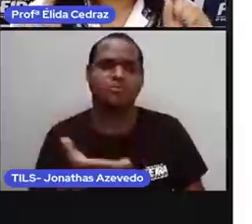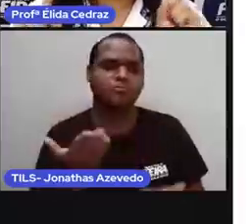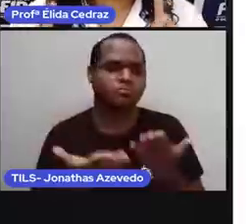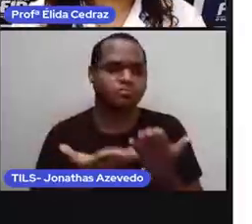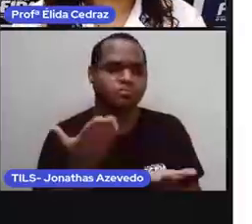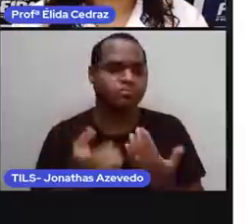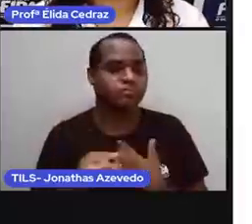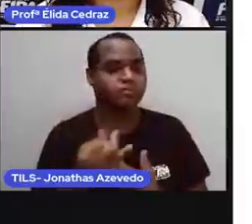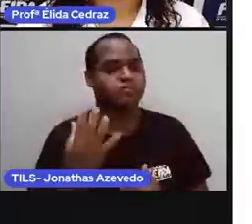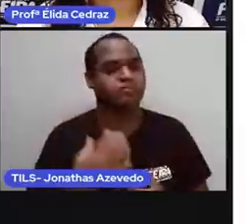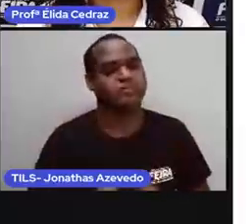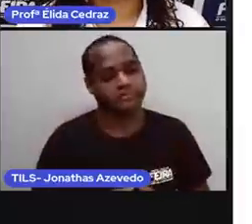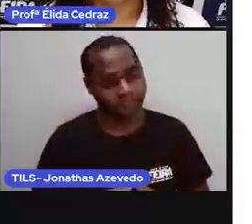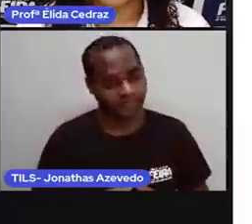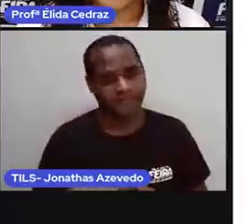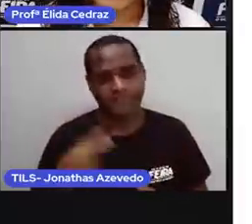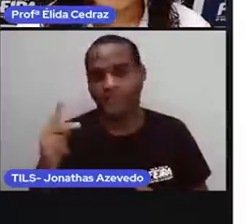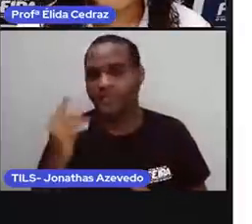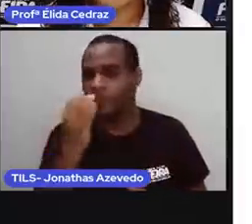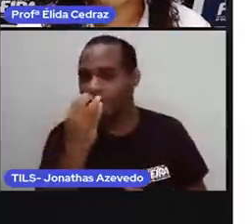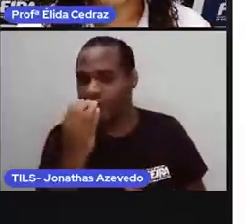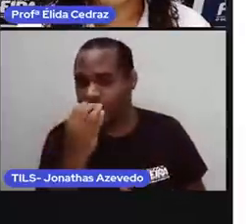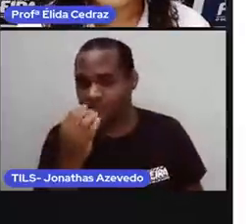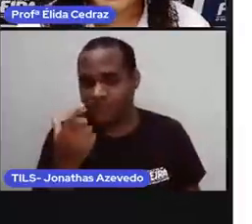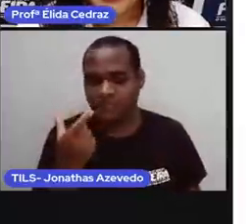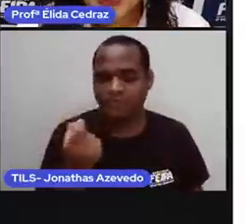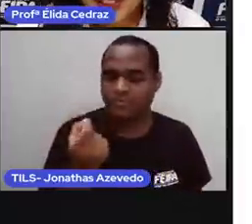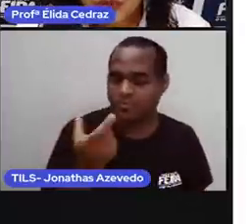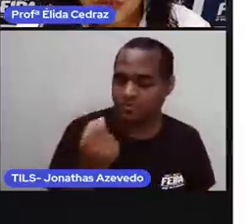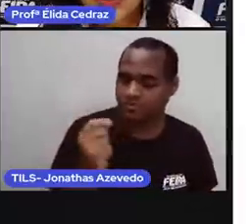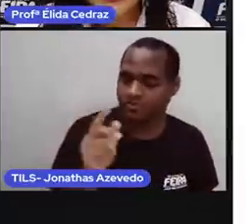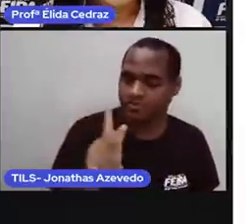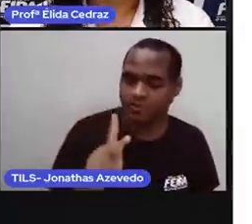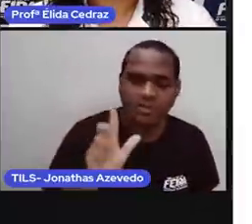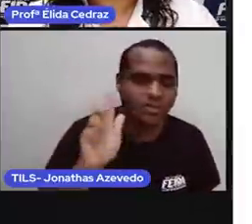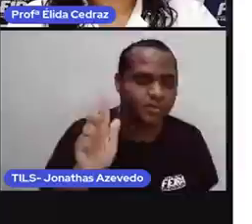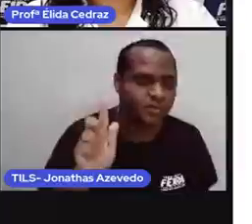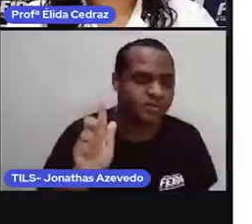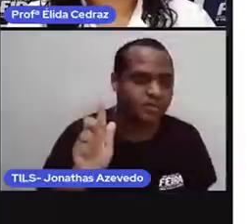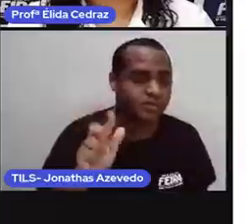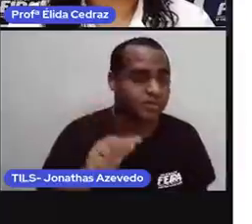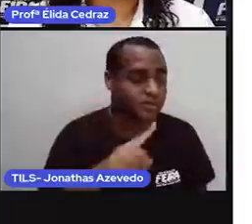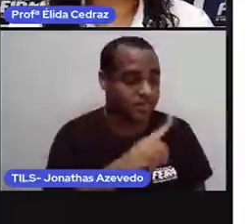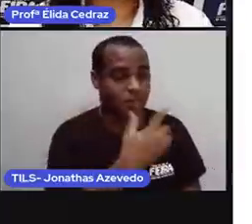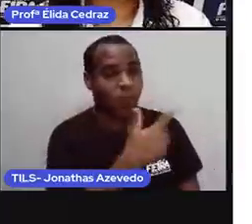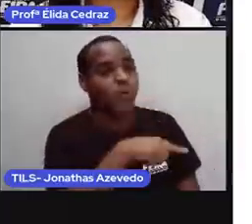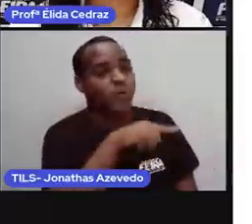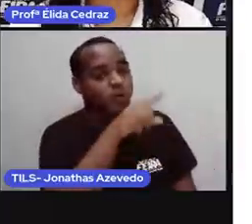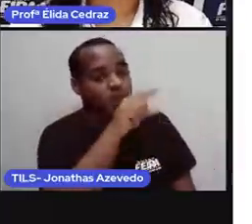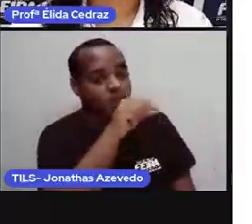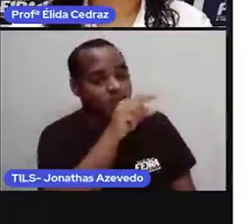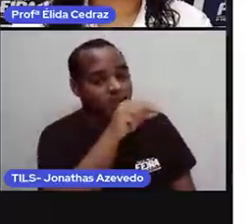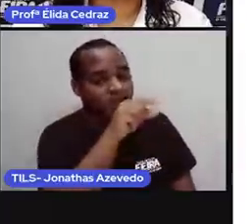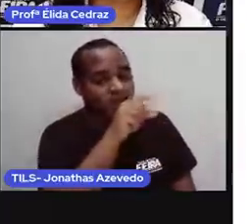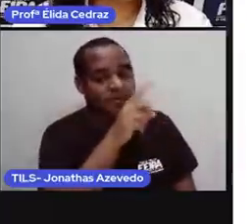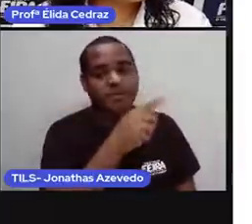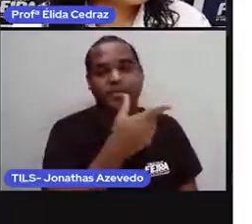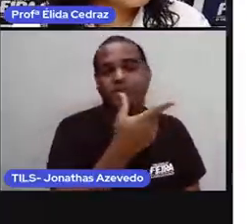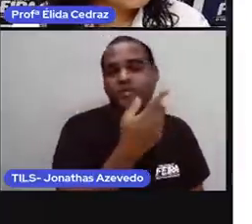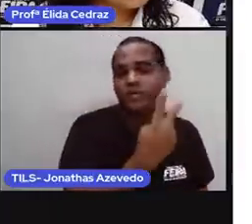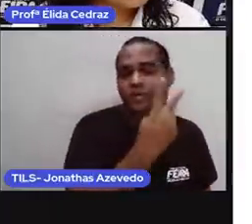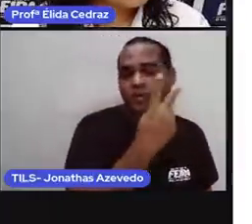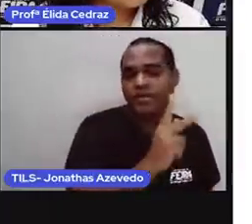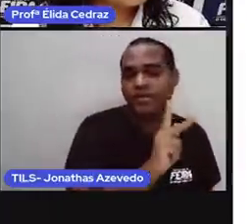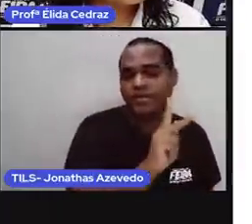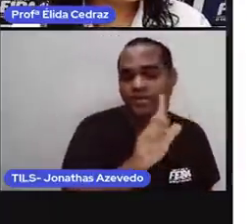João tem um cachorro de 20 quilos e uma calopsita de 2